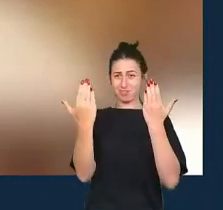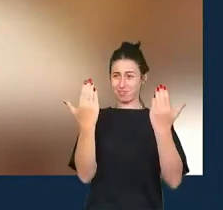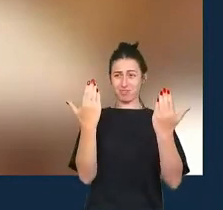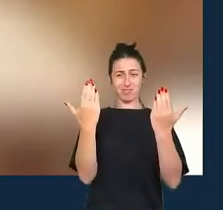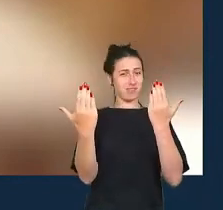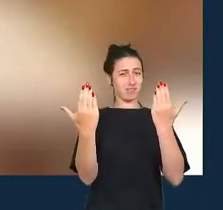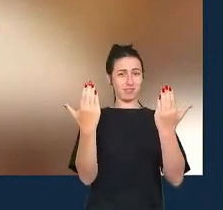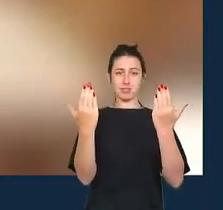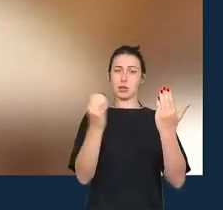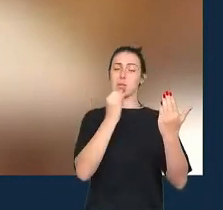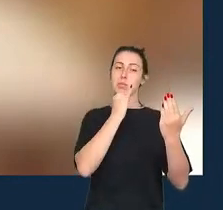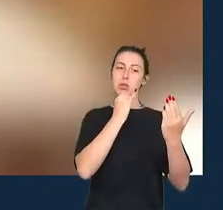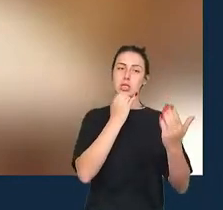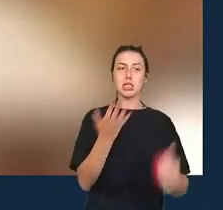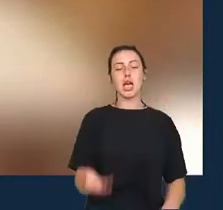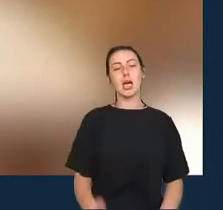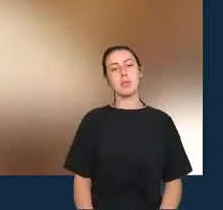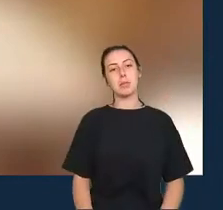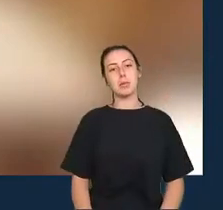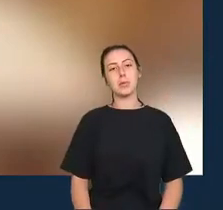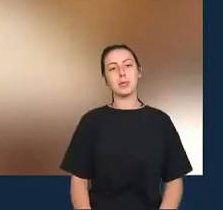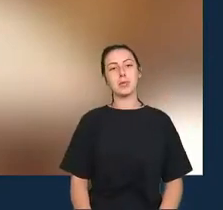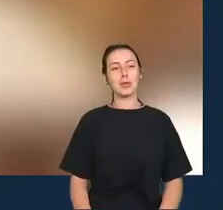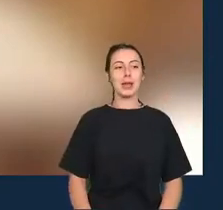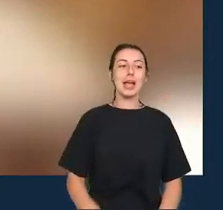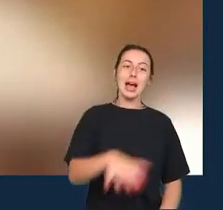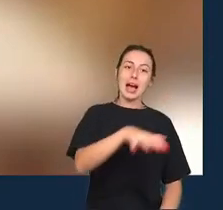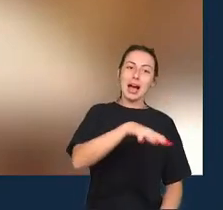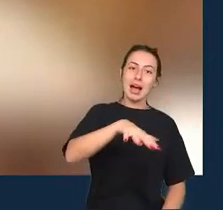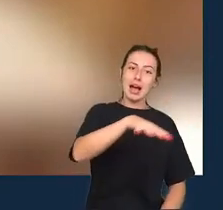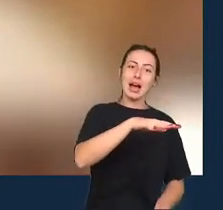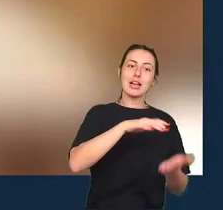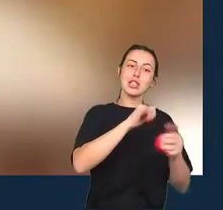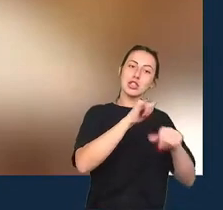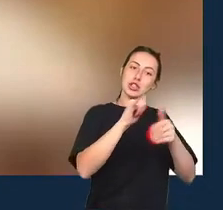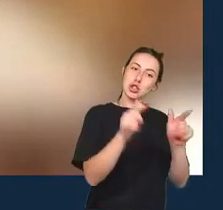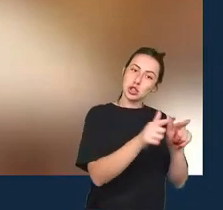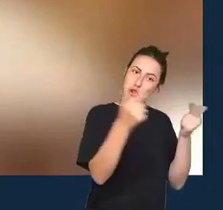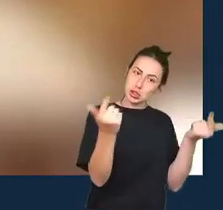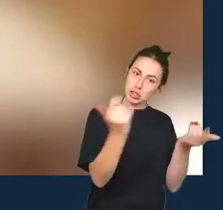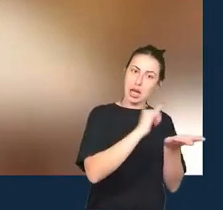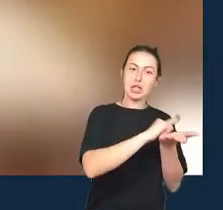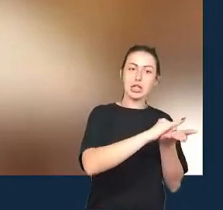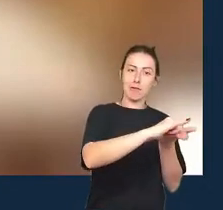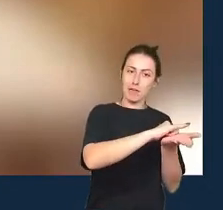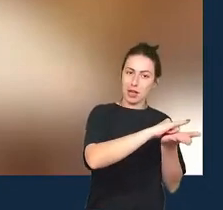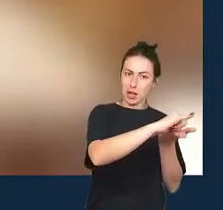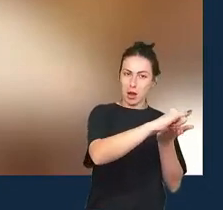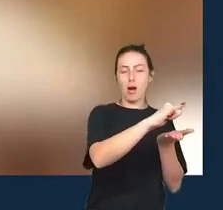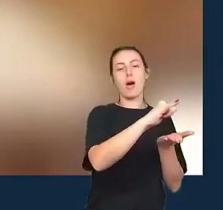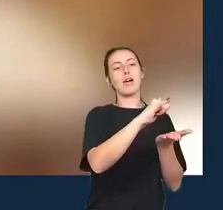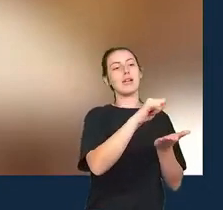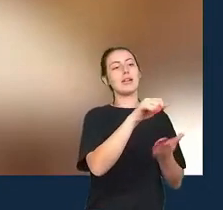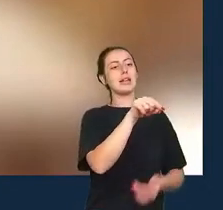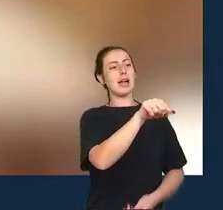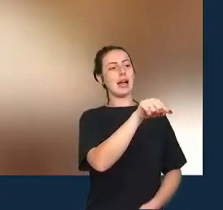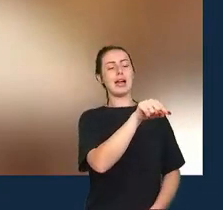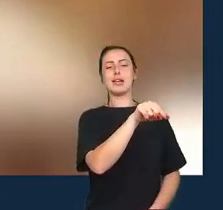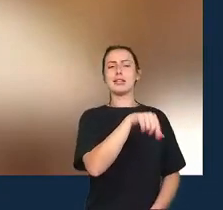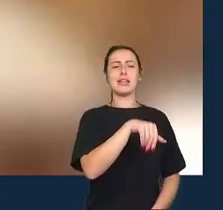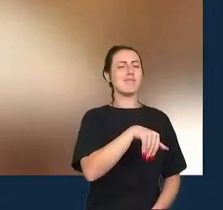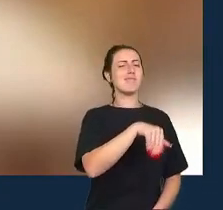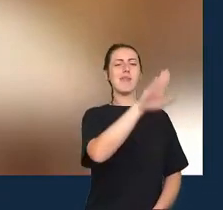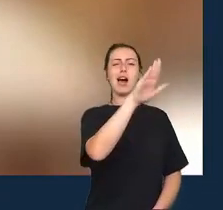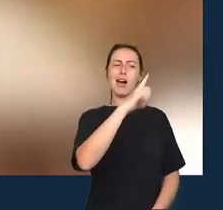organizações como New York Times a Propública que tem derramado digamos assim muitos